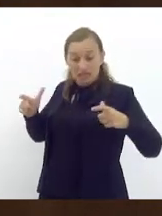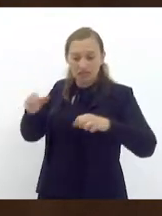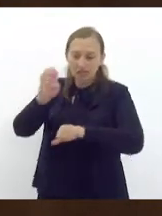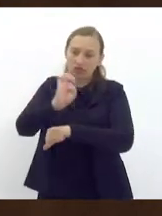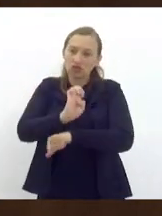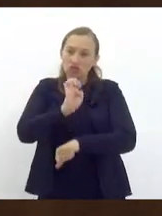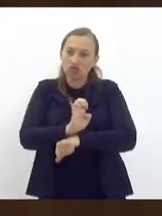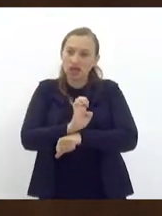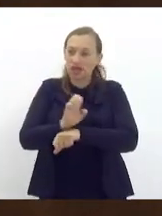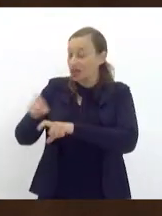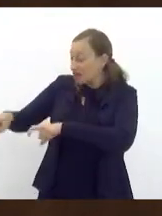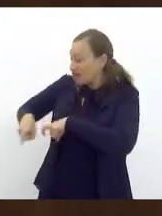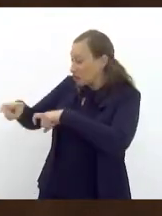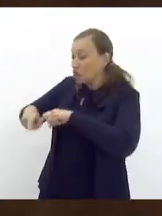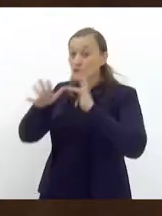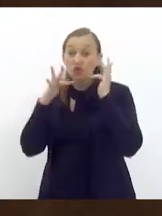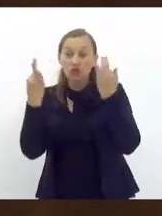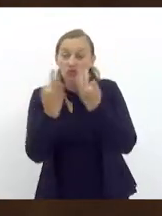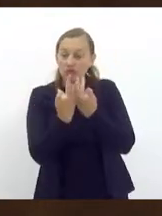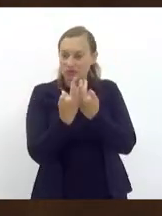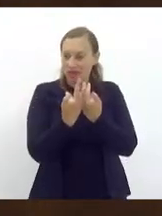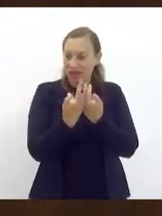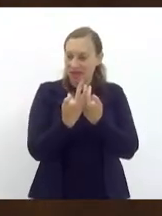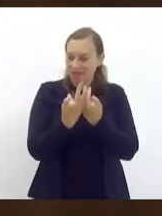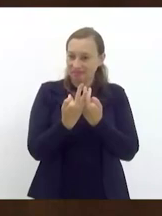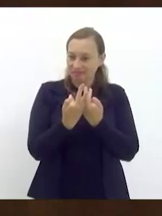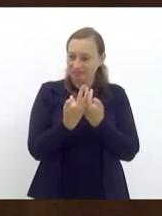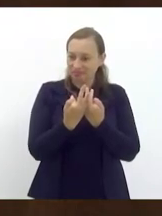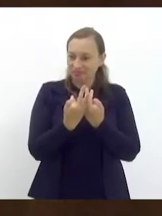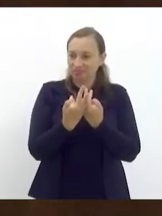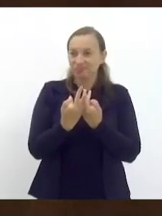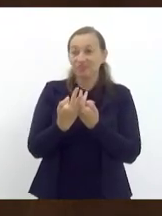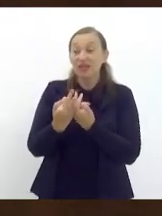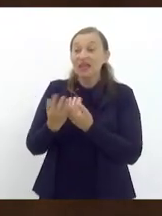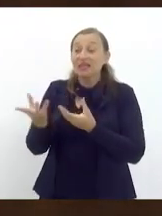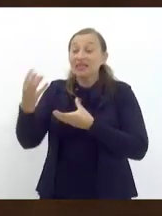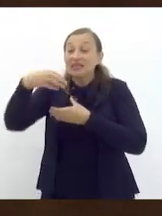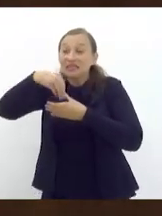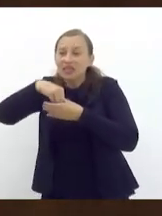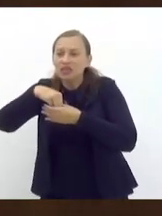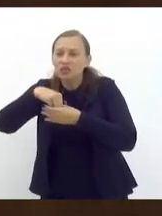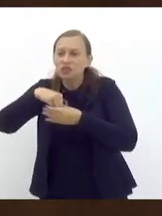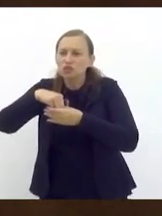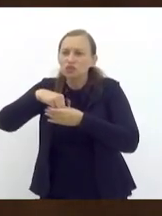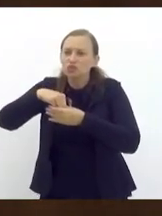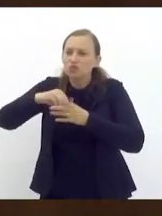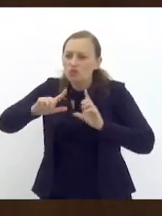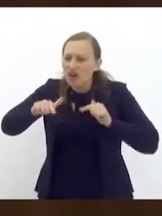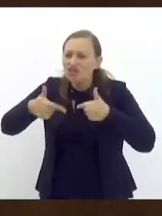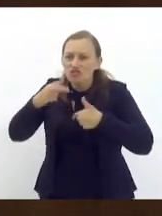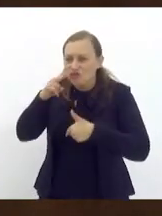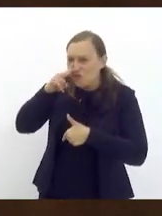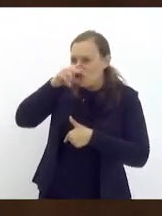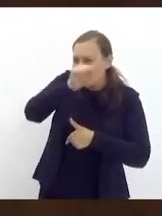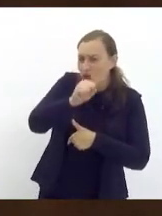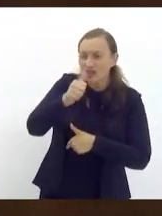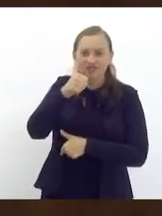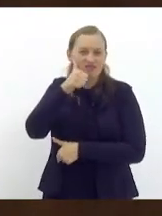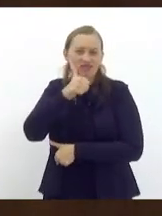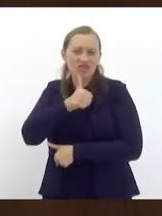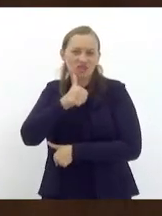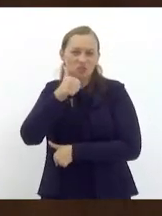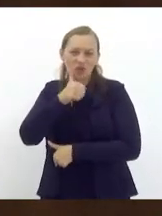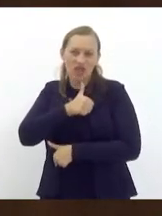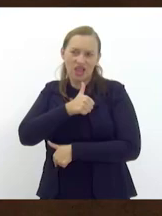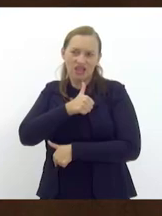da agricultura familiar camponesa e dentro disso uma atuação muito forte das mulheres